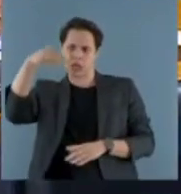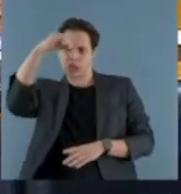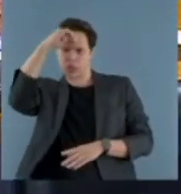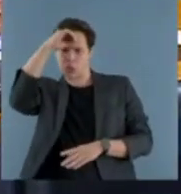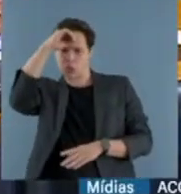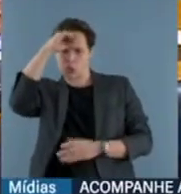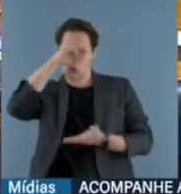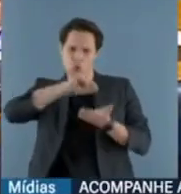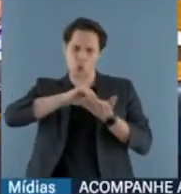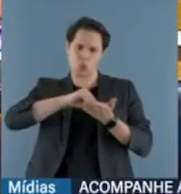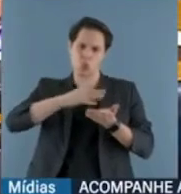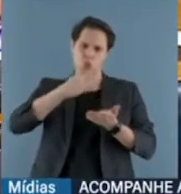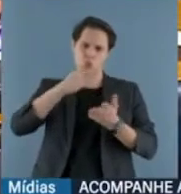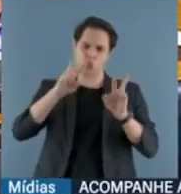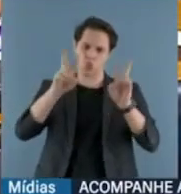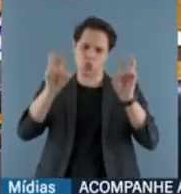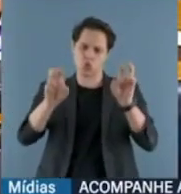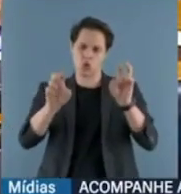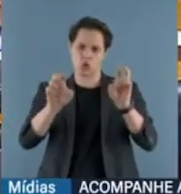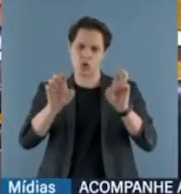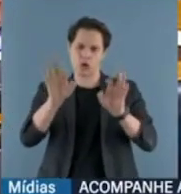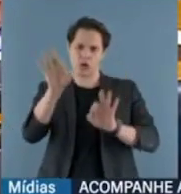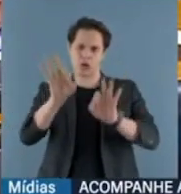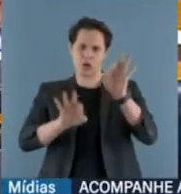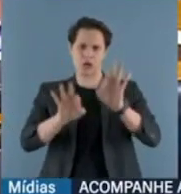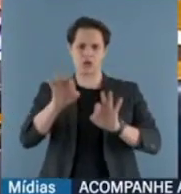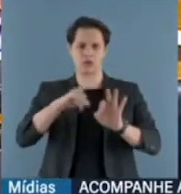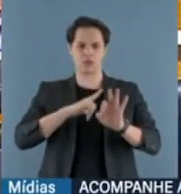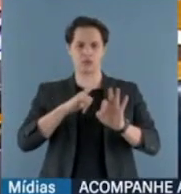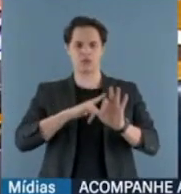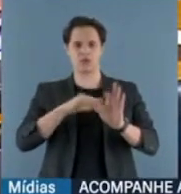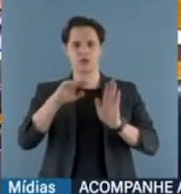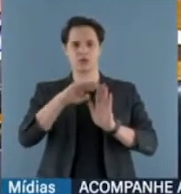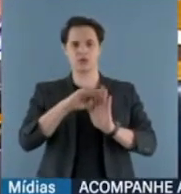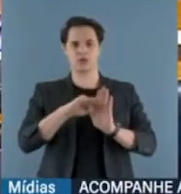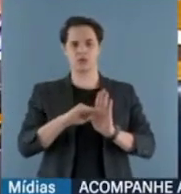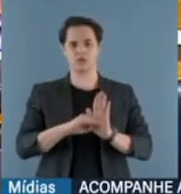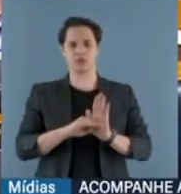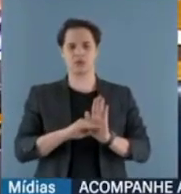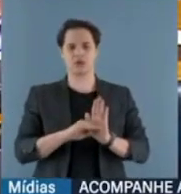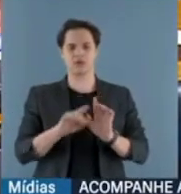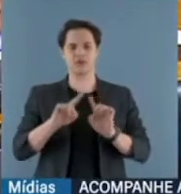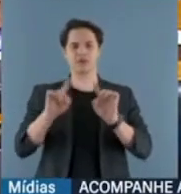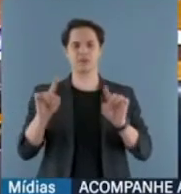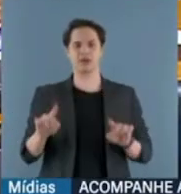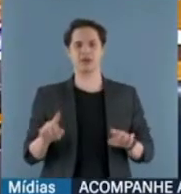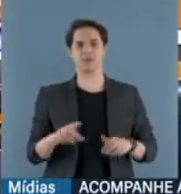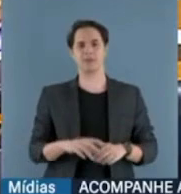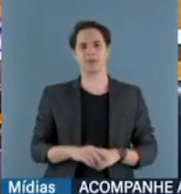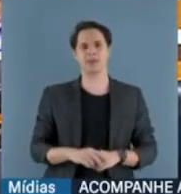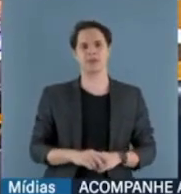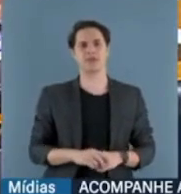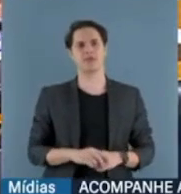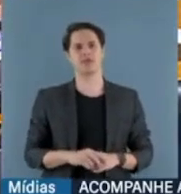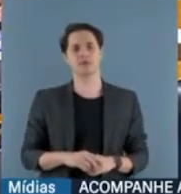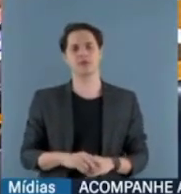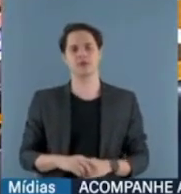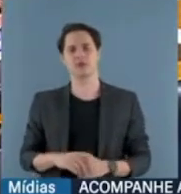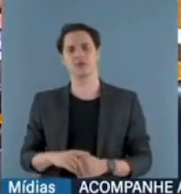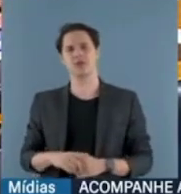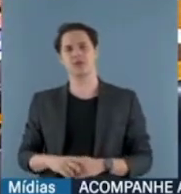de conhecimento sobre ordenamento jurídico e vigor, sobre as decisões do Supremo Tribunal Federal, ou é má fé,